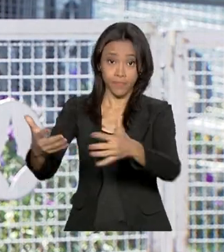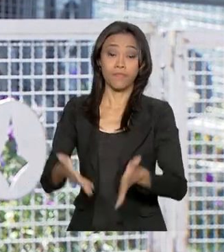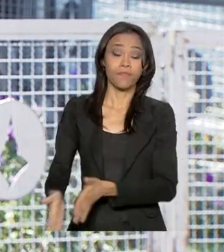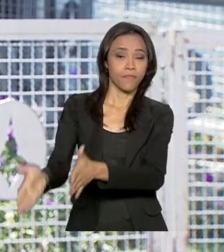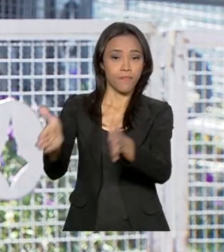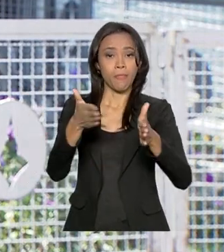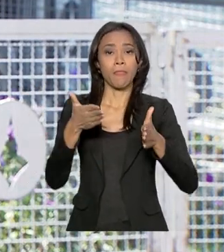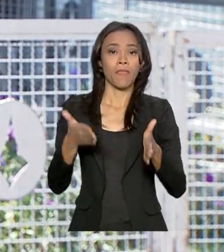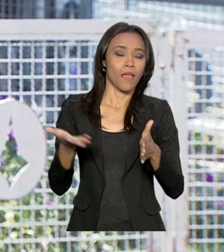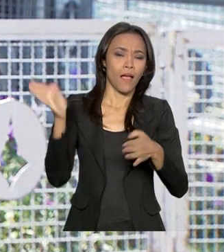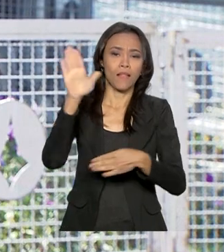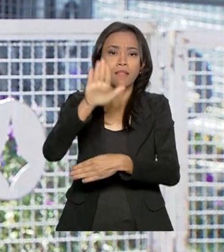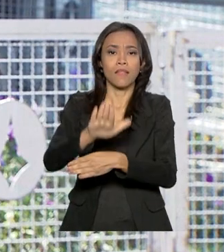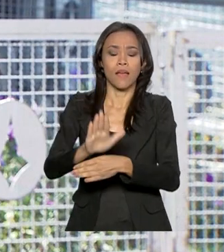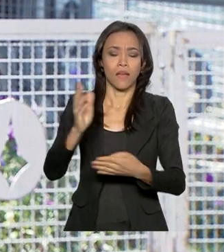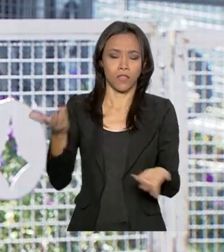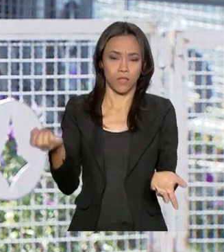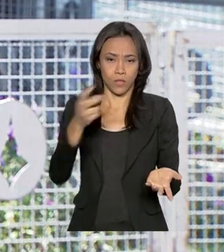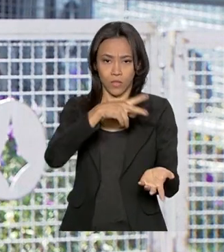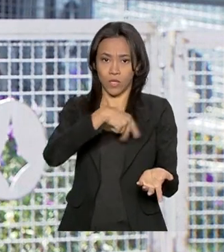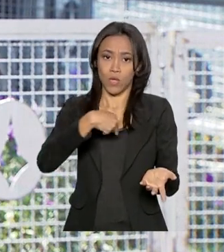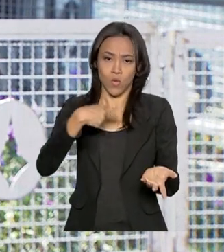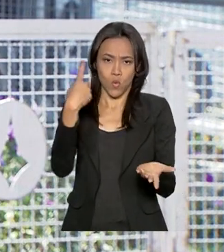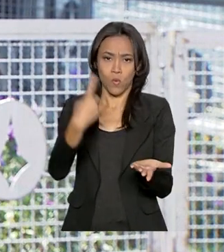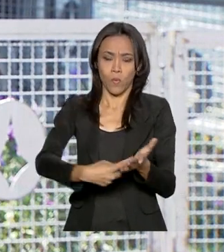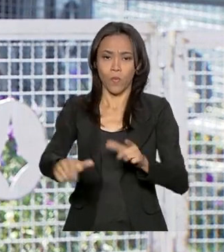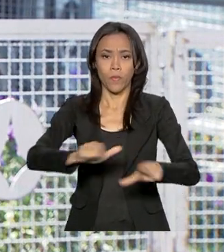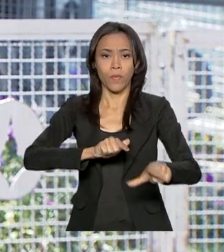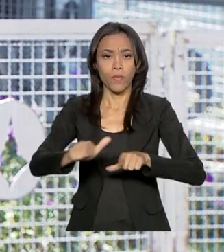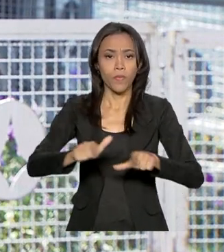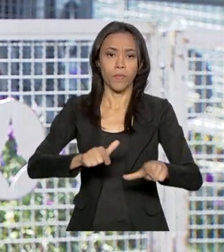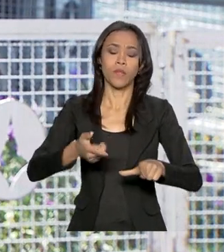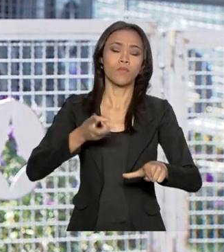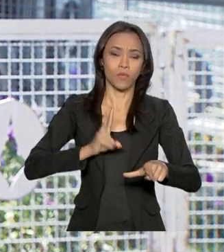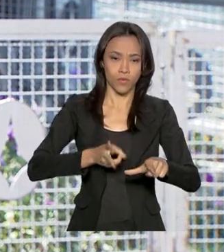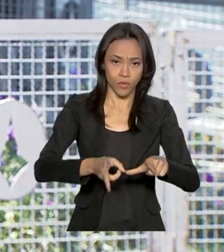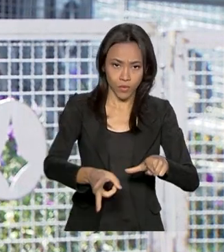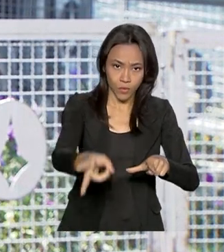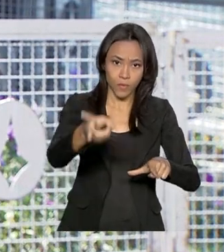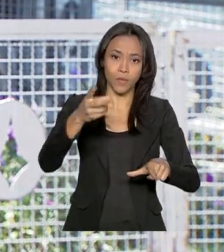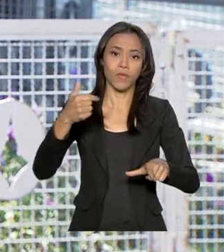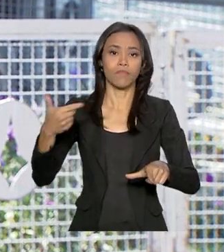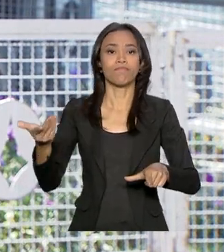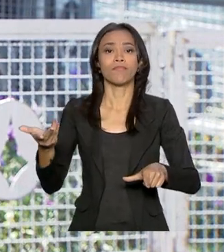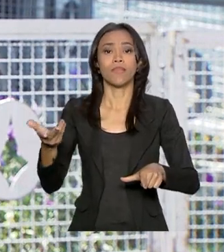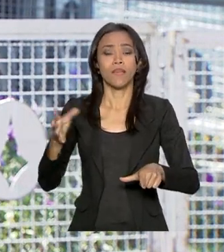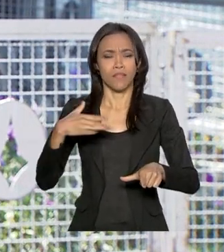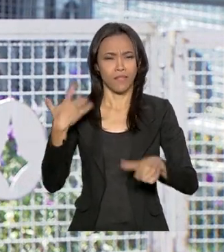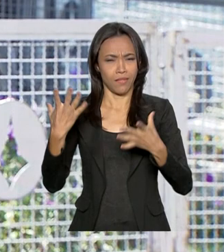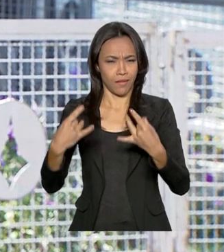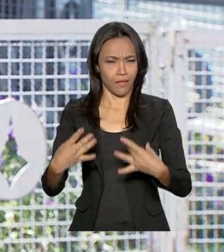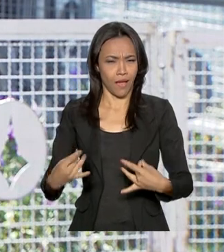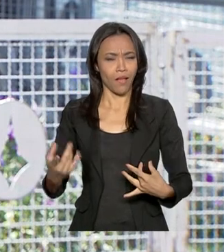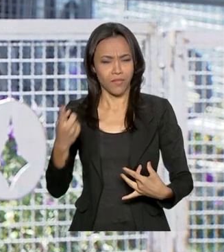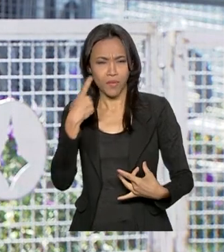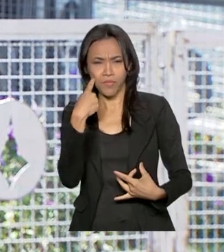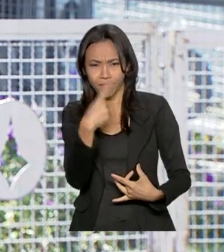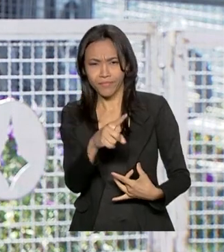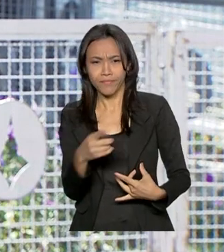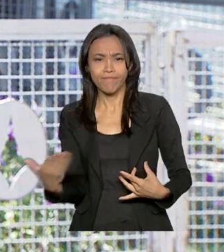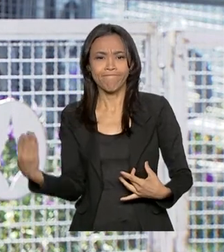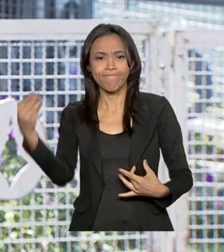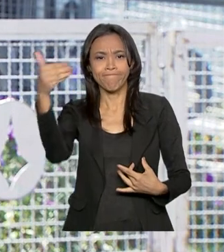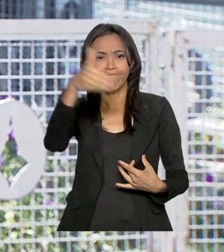a agenda do presidente Jair Bolsonaro continua no Palácio do Planalto, mas nós vamos saber os detalhes lá do Planalto com o